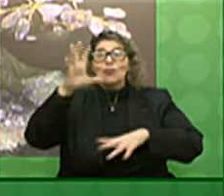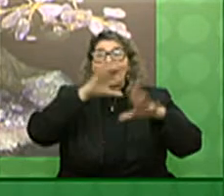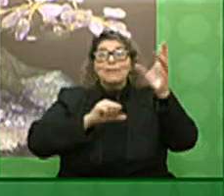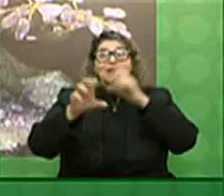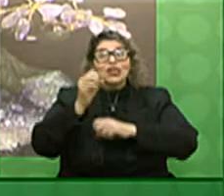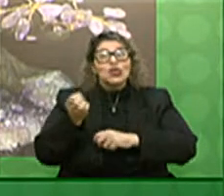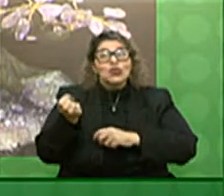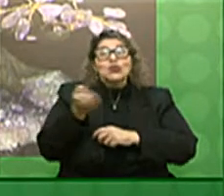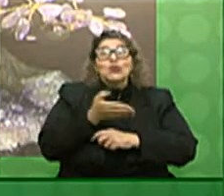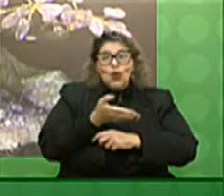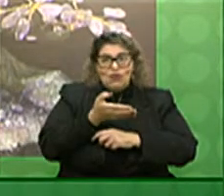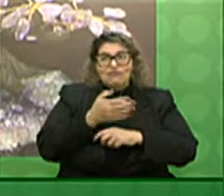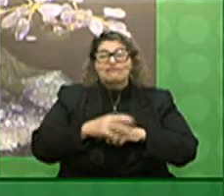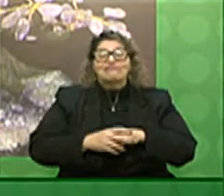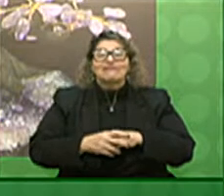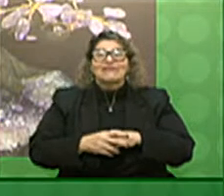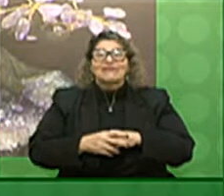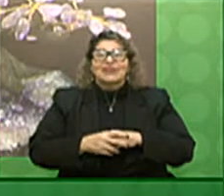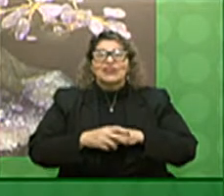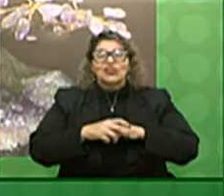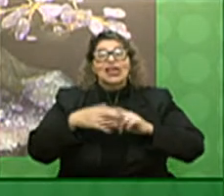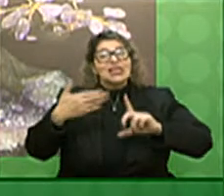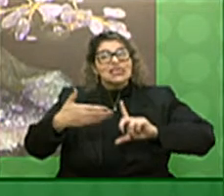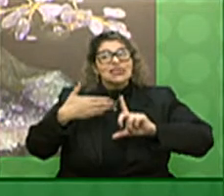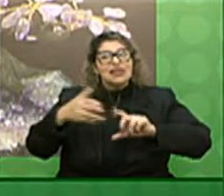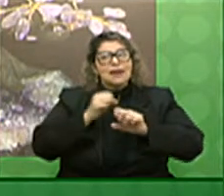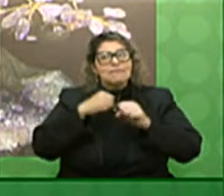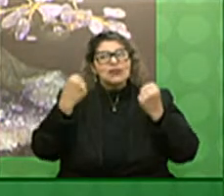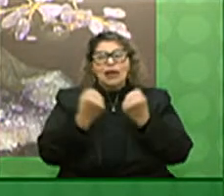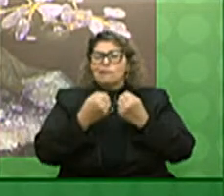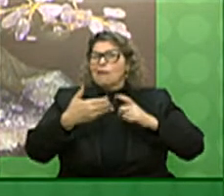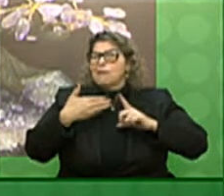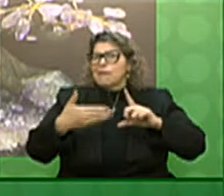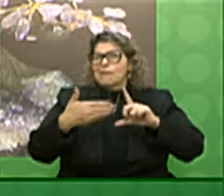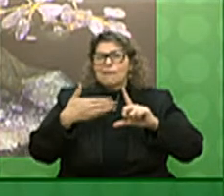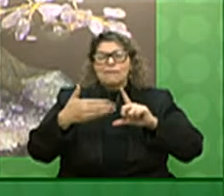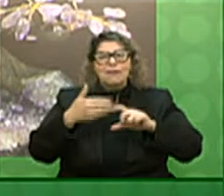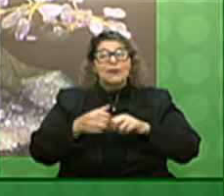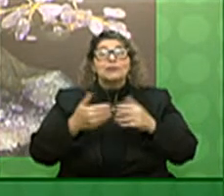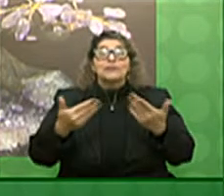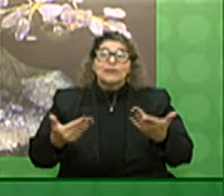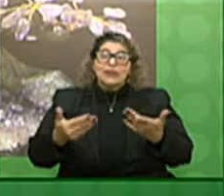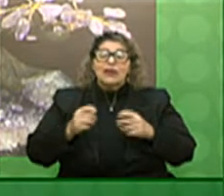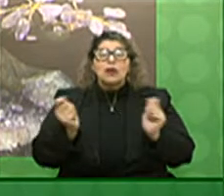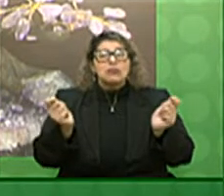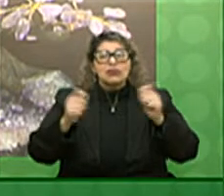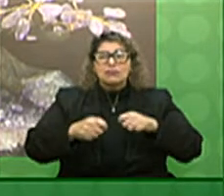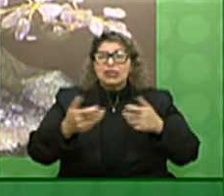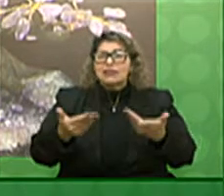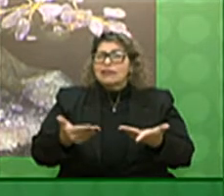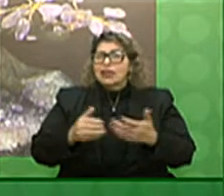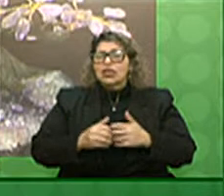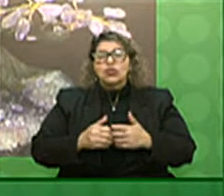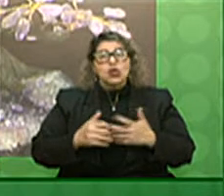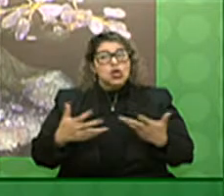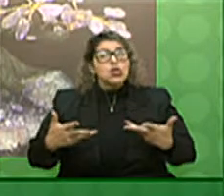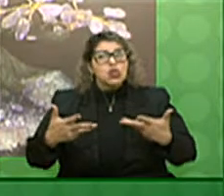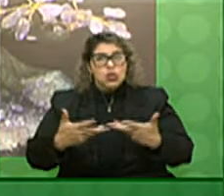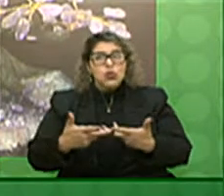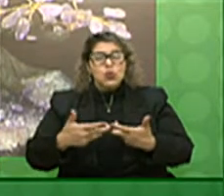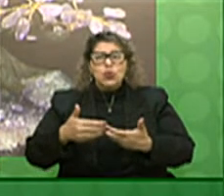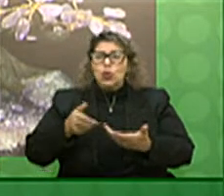fazendo esses seminários de forma virtual e possibilitando que possamos dar